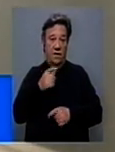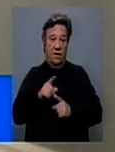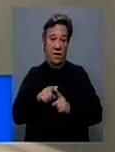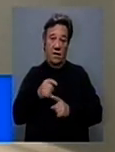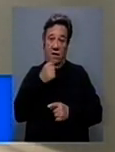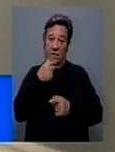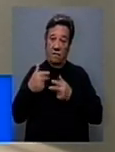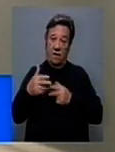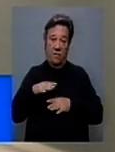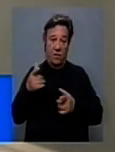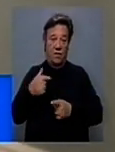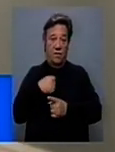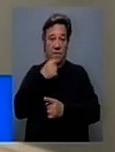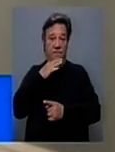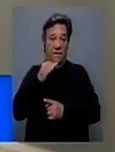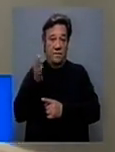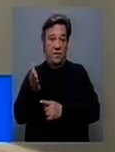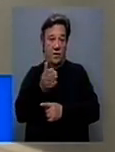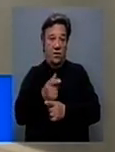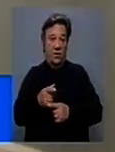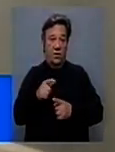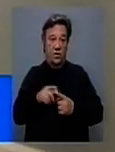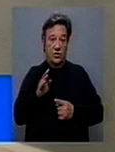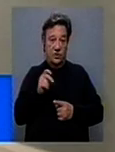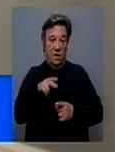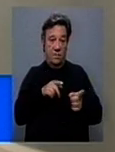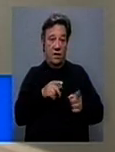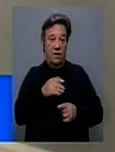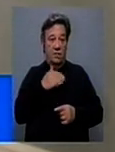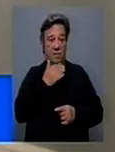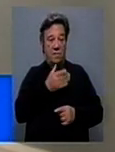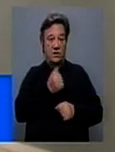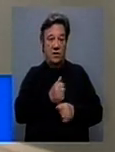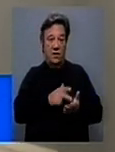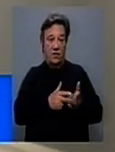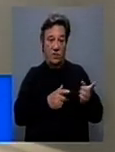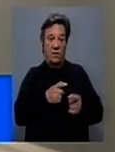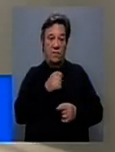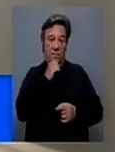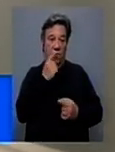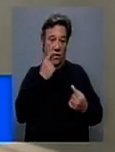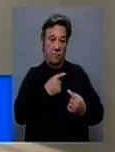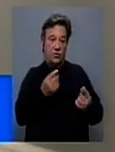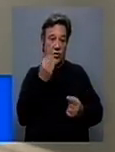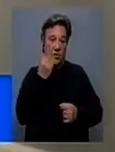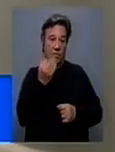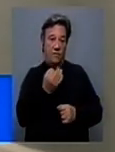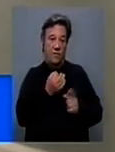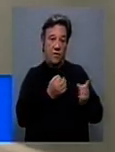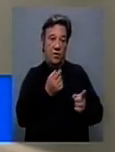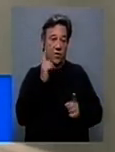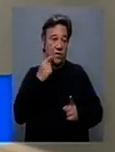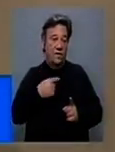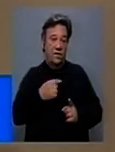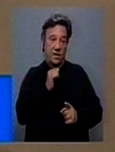que virtualmente, com a família. O Jaime Guilherme é mais dotado para as tecnologias, vai demonstrar como tem sido o